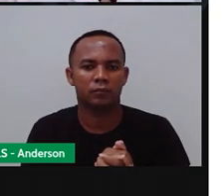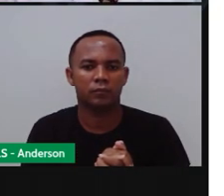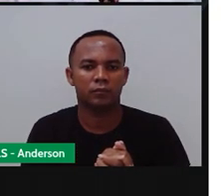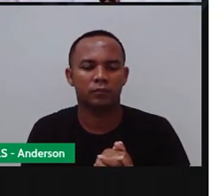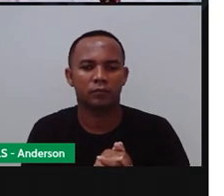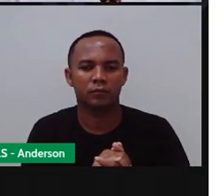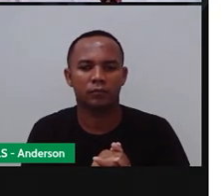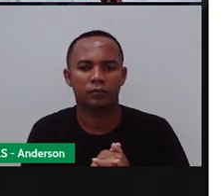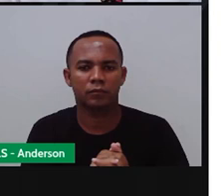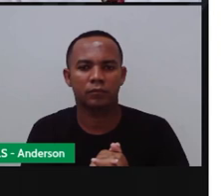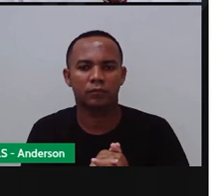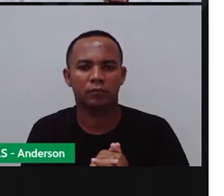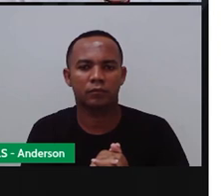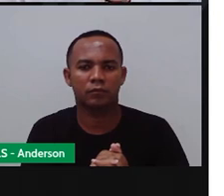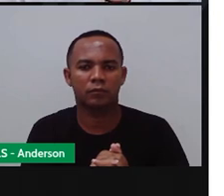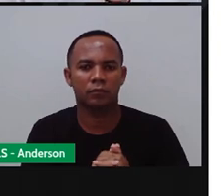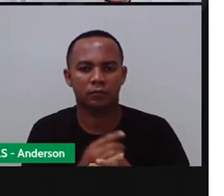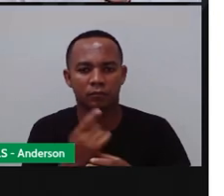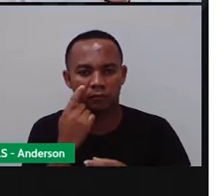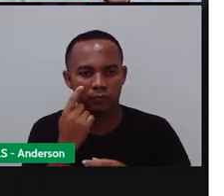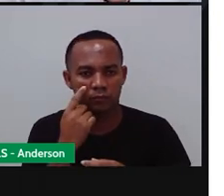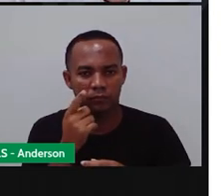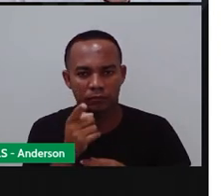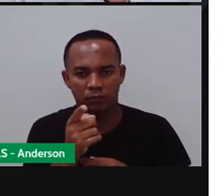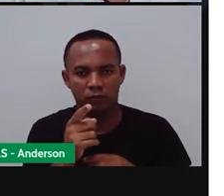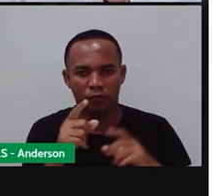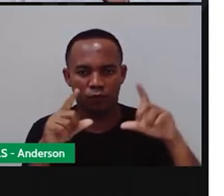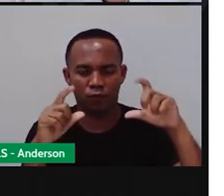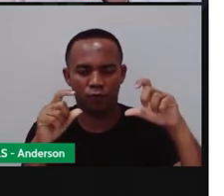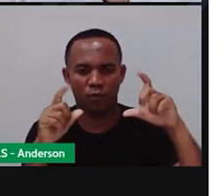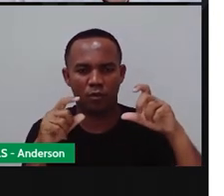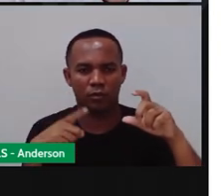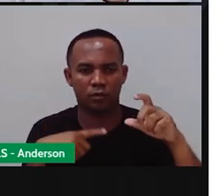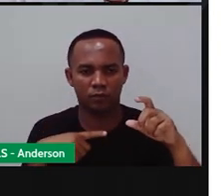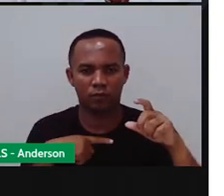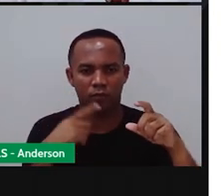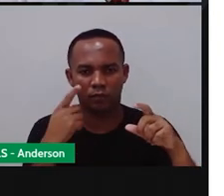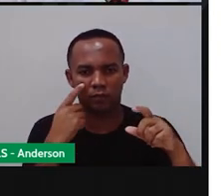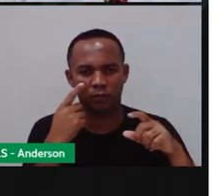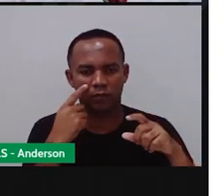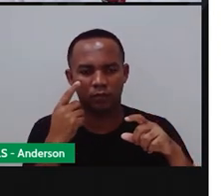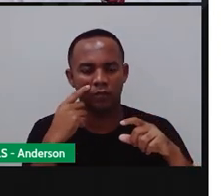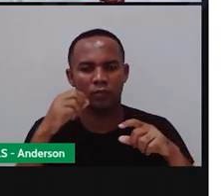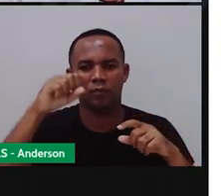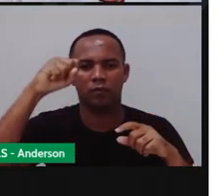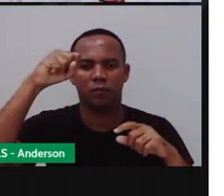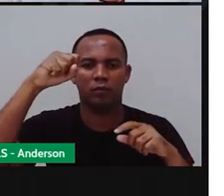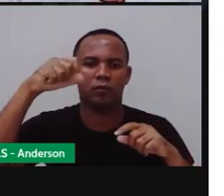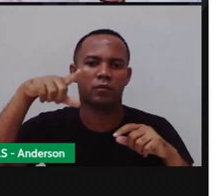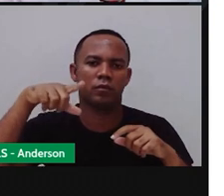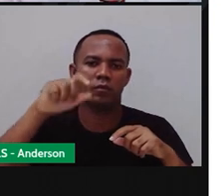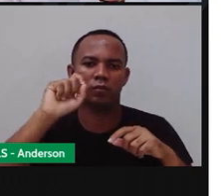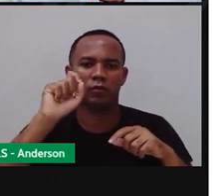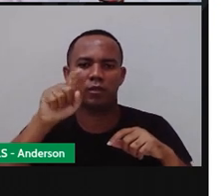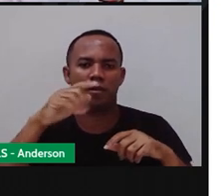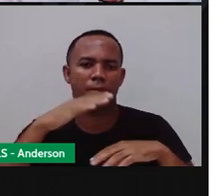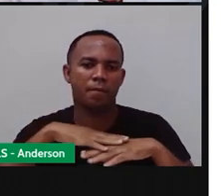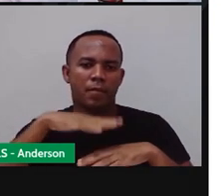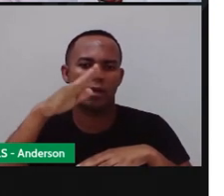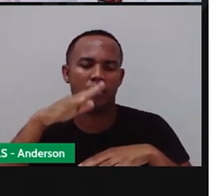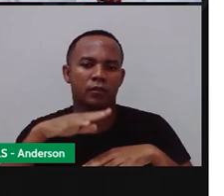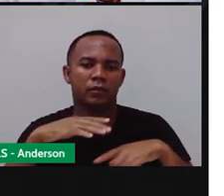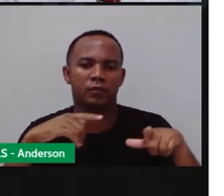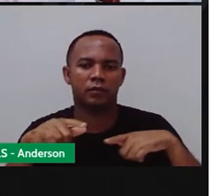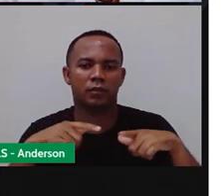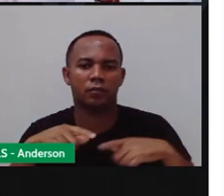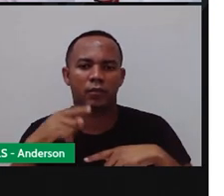O relógio de sol, assim, aqui nessa imagem, viu, gente? Tem esse relógio de sol aqui, que é um relógio bem mais trabalhado. Mas a gente tem essa outra